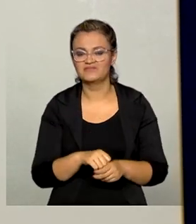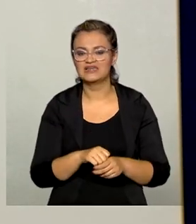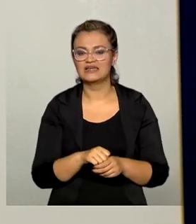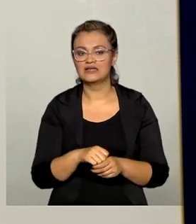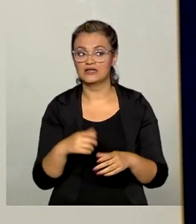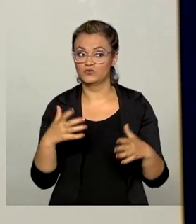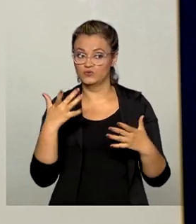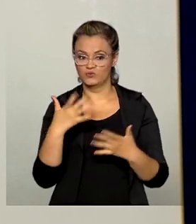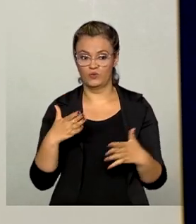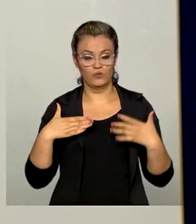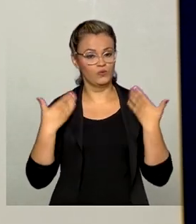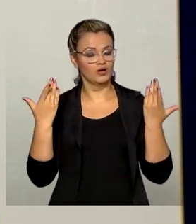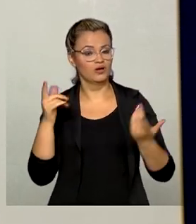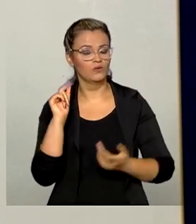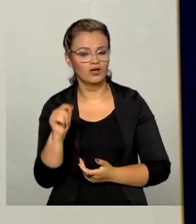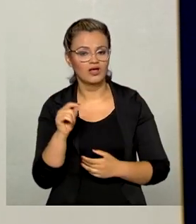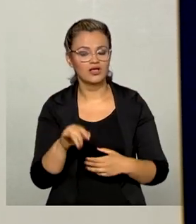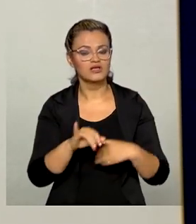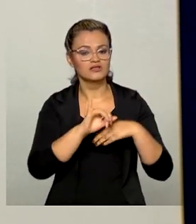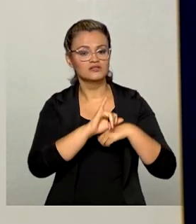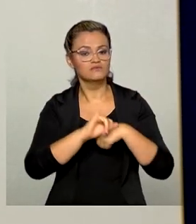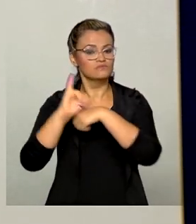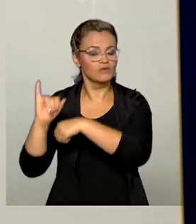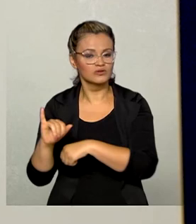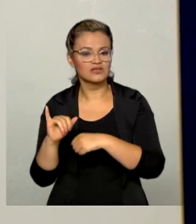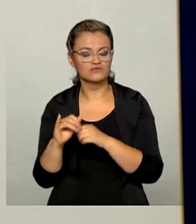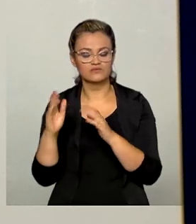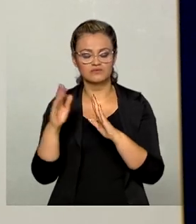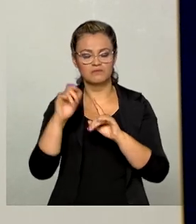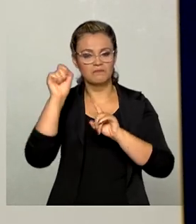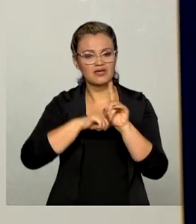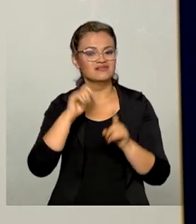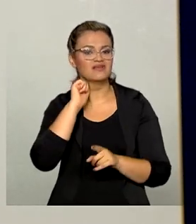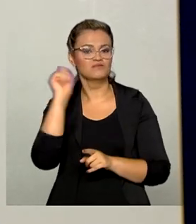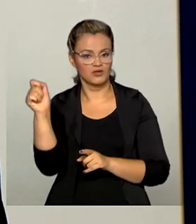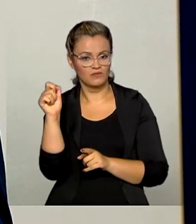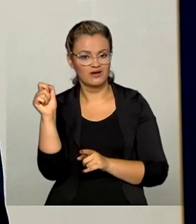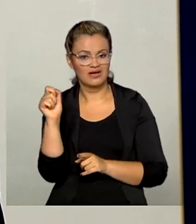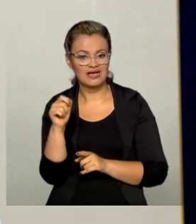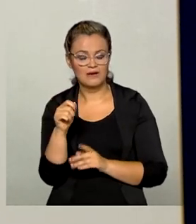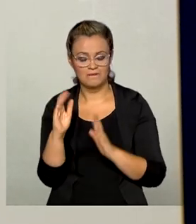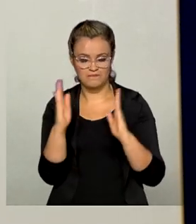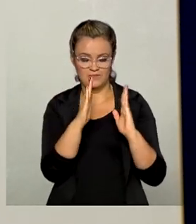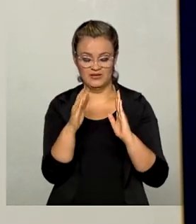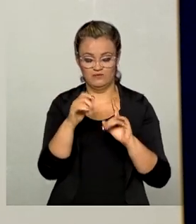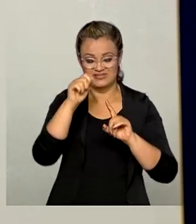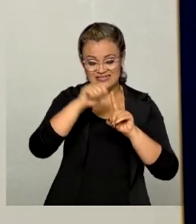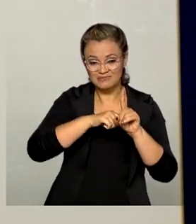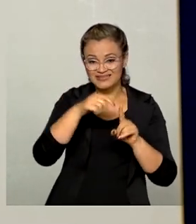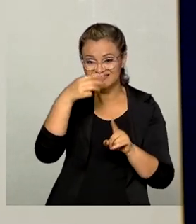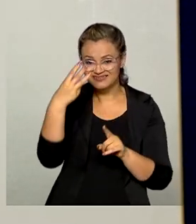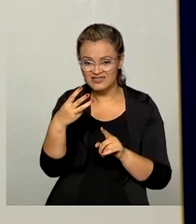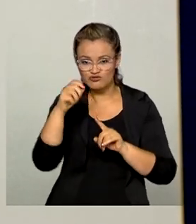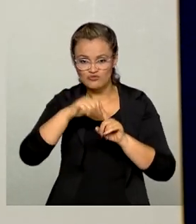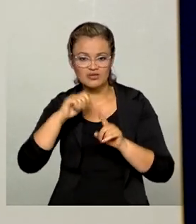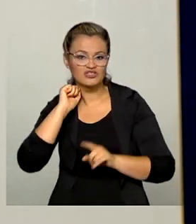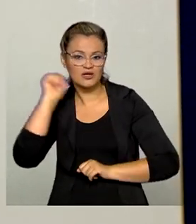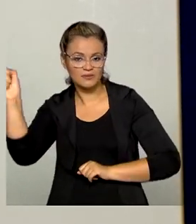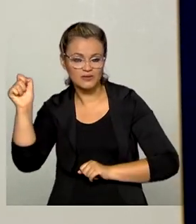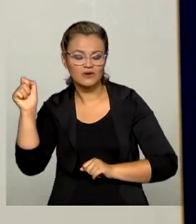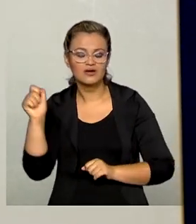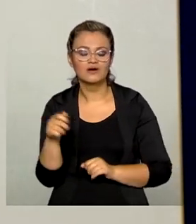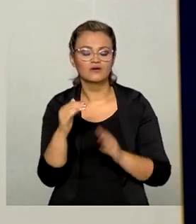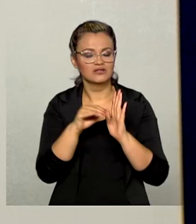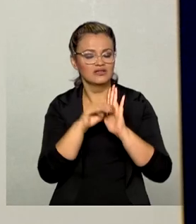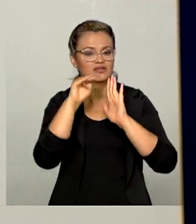que mais surpreendeu, no entanto, foi o crescimento das exportações no mês de abril. Até a terceira semana do mês de abril, nós tivemos um crescimento